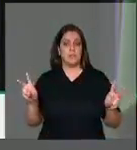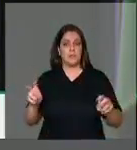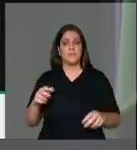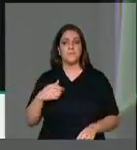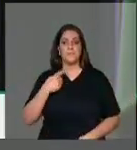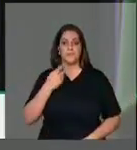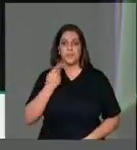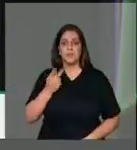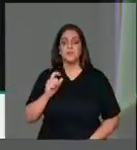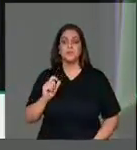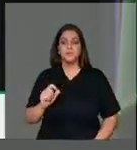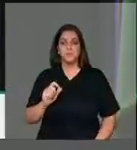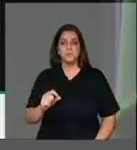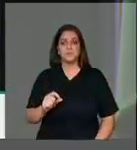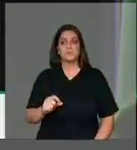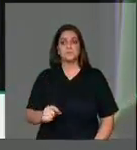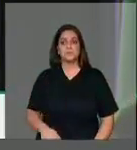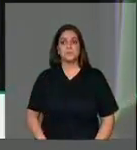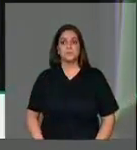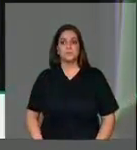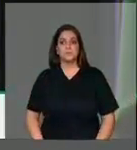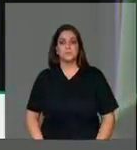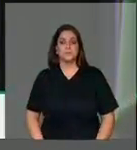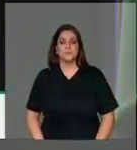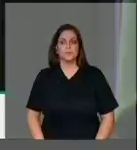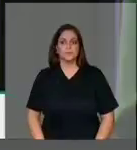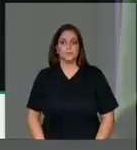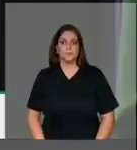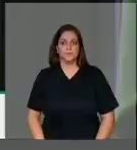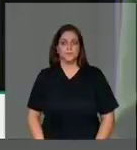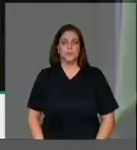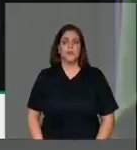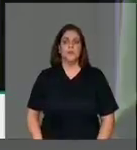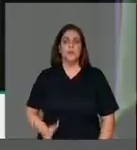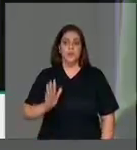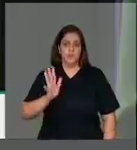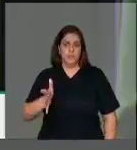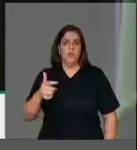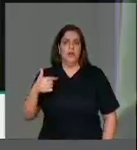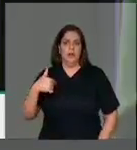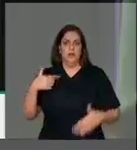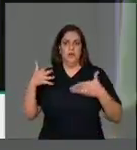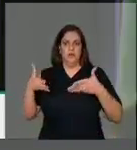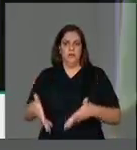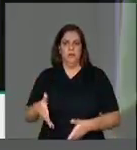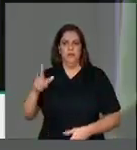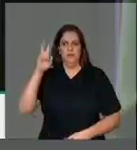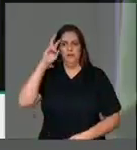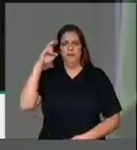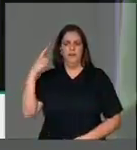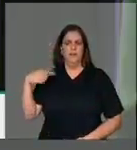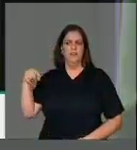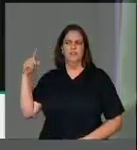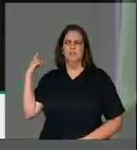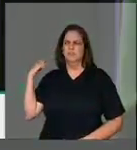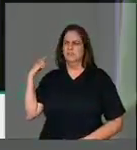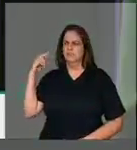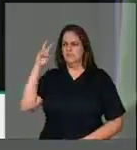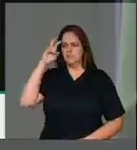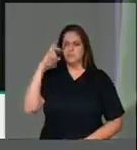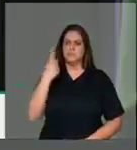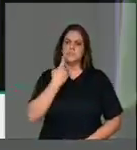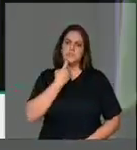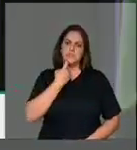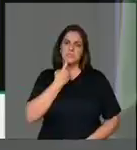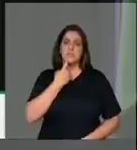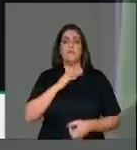trata de um grande congresso que a gente participou na última quinta-feira, sexta-feira, em Foz